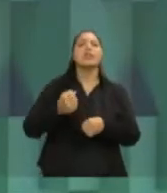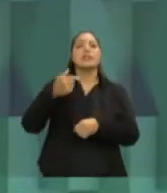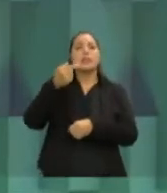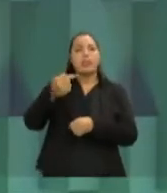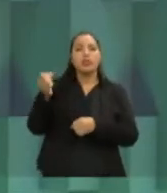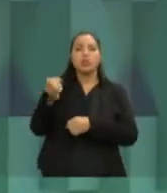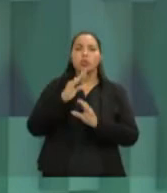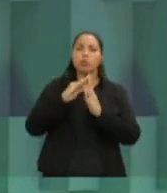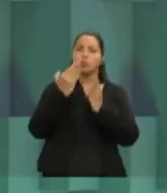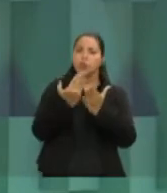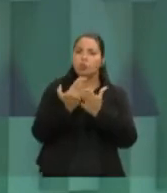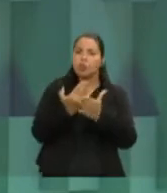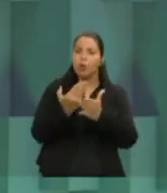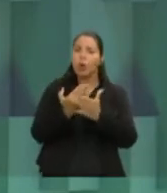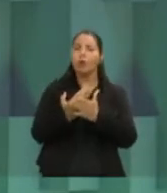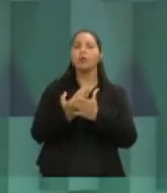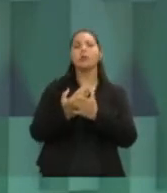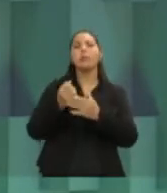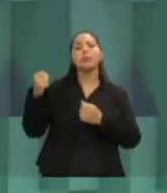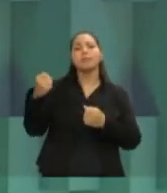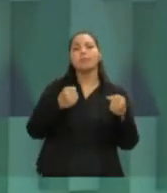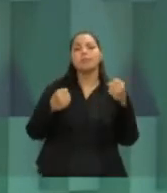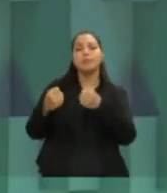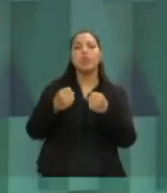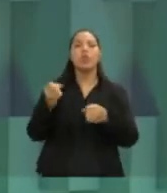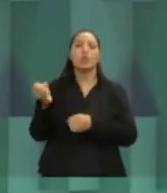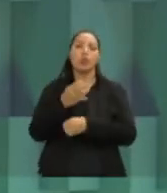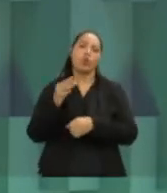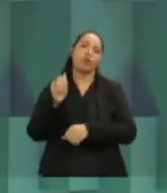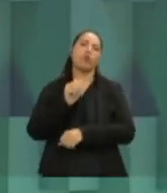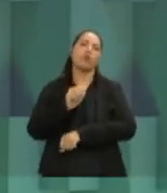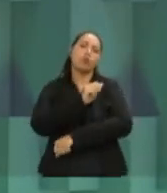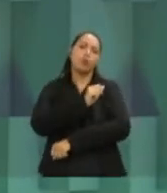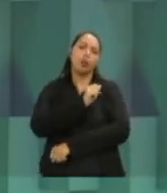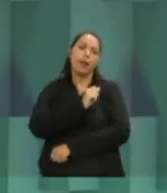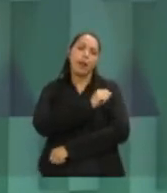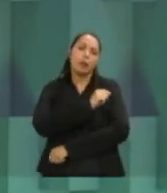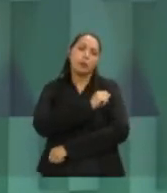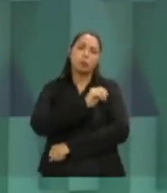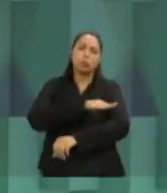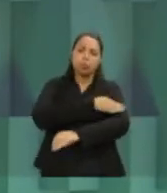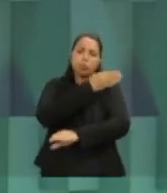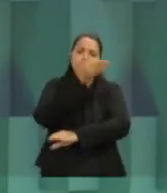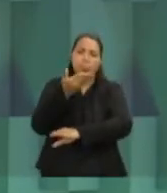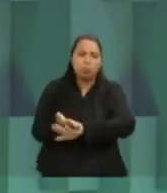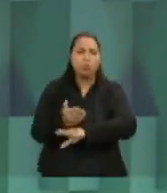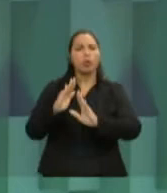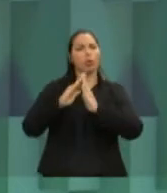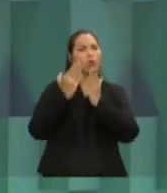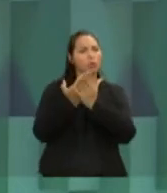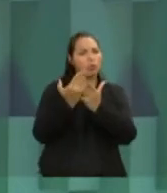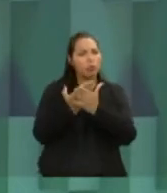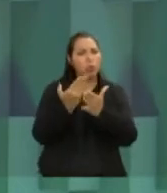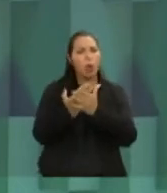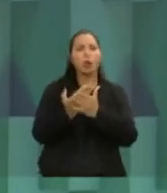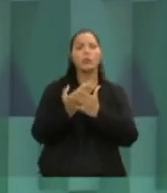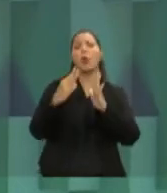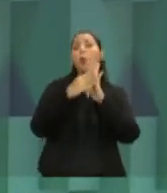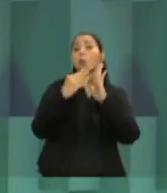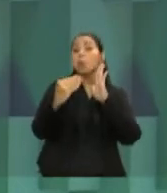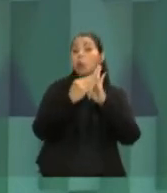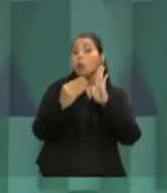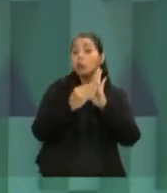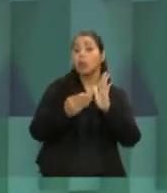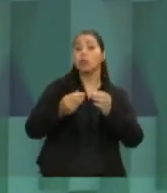para garantir a presença de novos alunos e vários em tempo integral. Vamos articular um modelo diferenciado do ensino em tempo integral. Vamos,